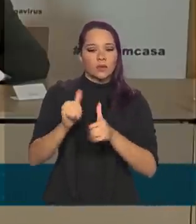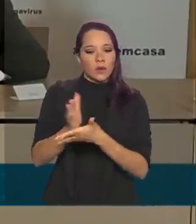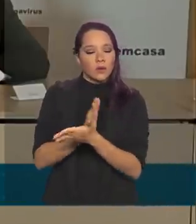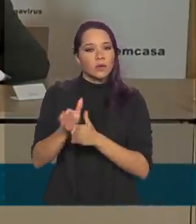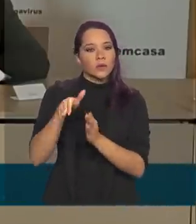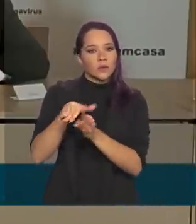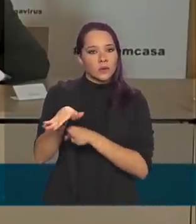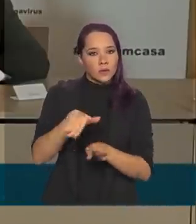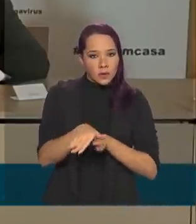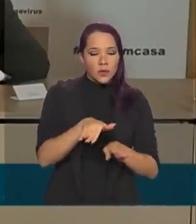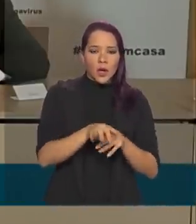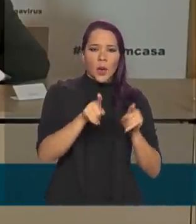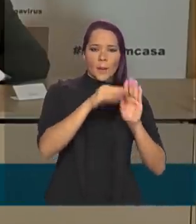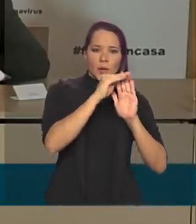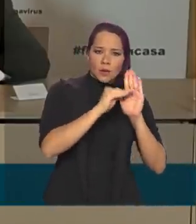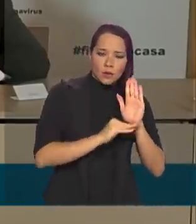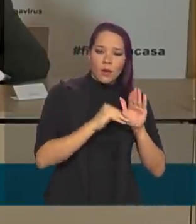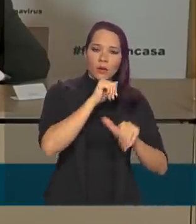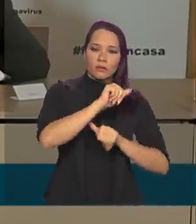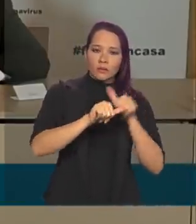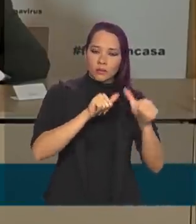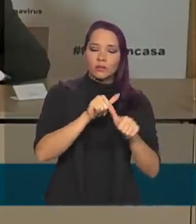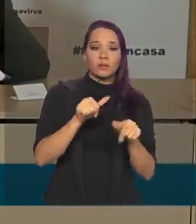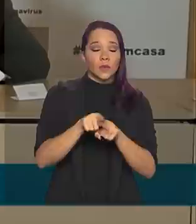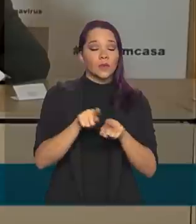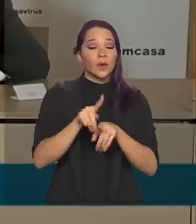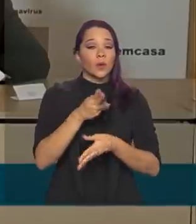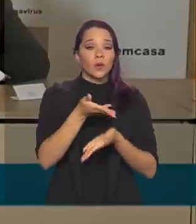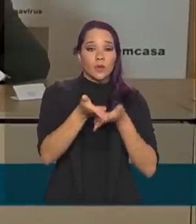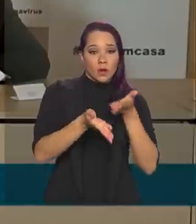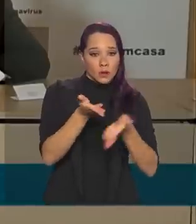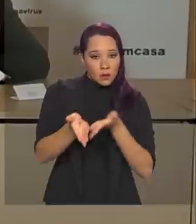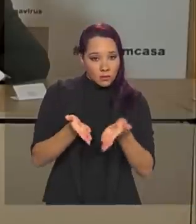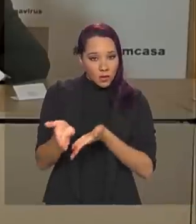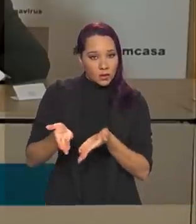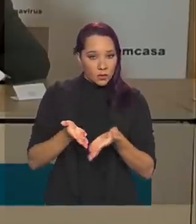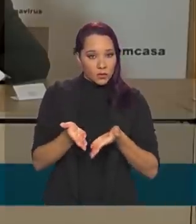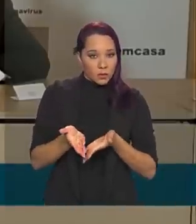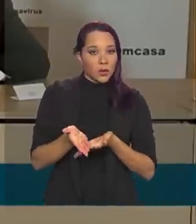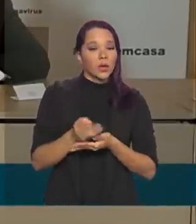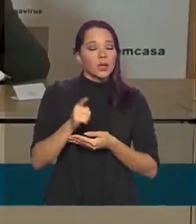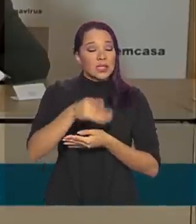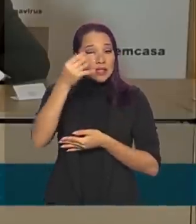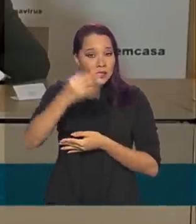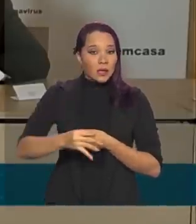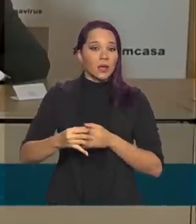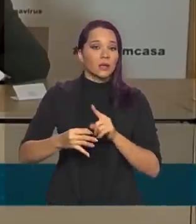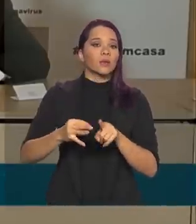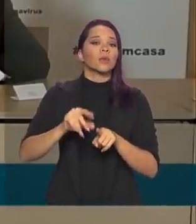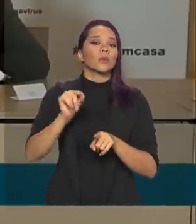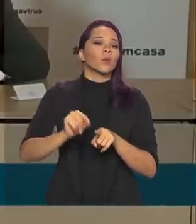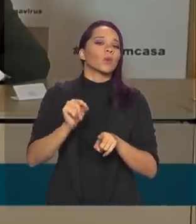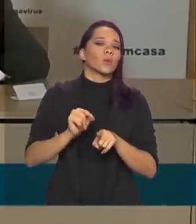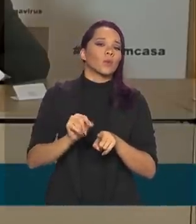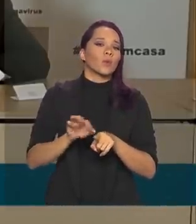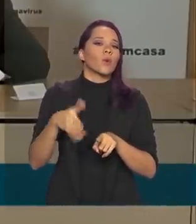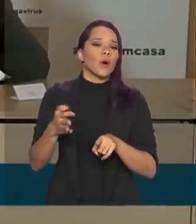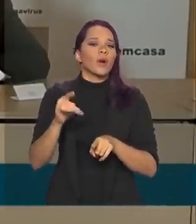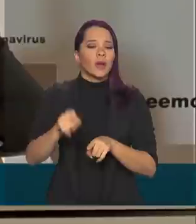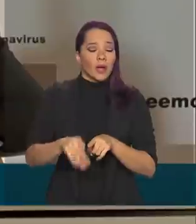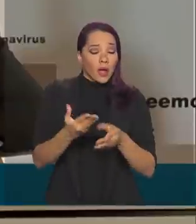alteramos protocolos. O tratamento ideal é o tratamento